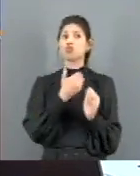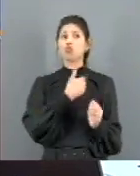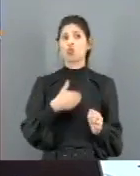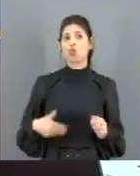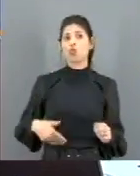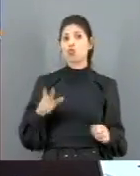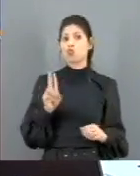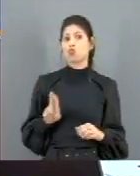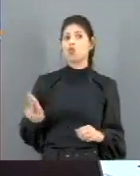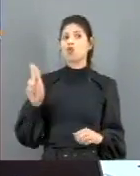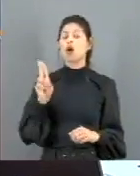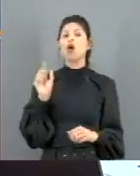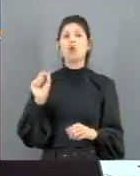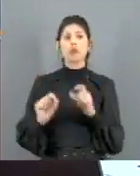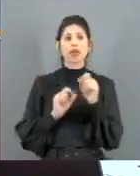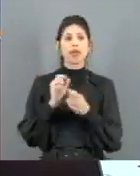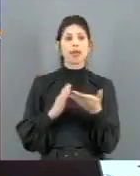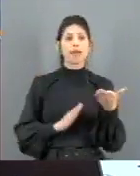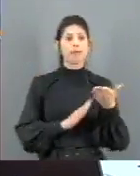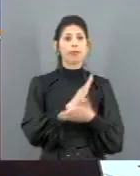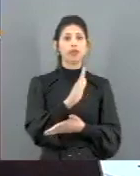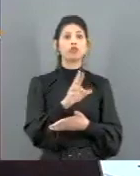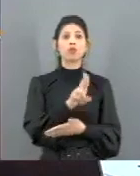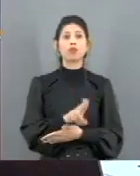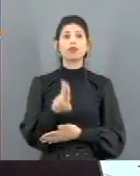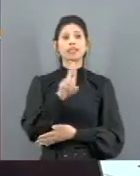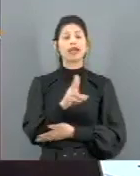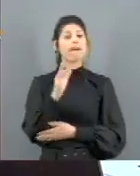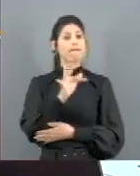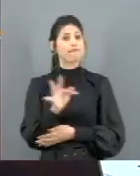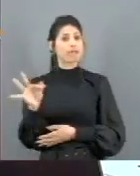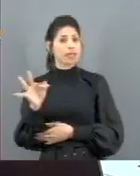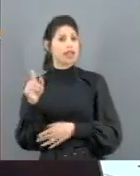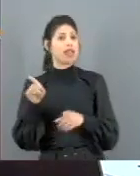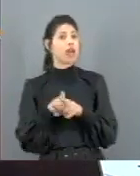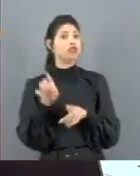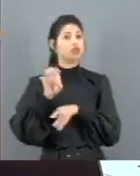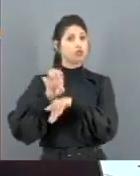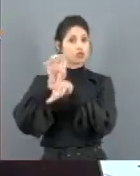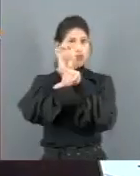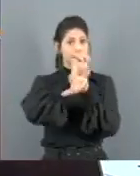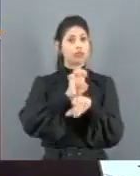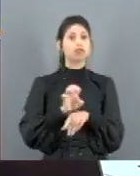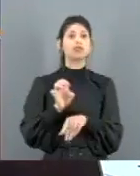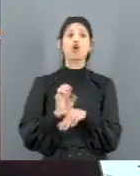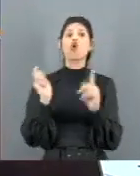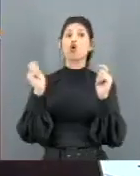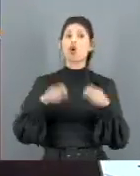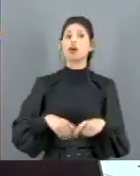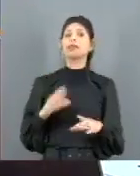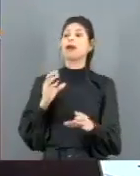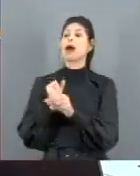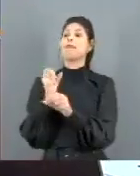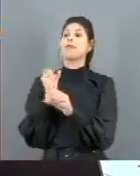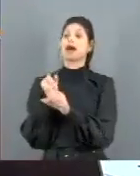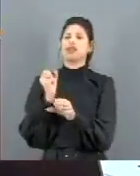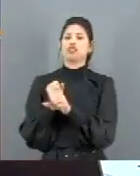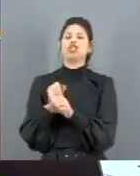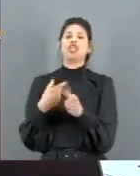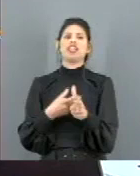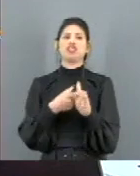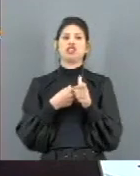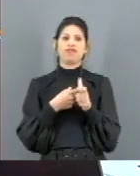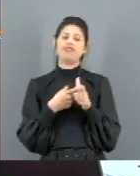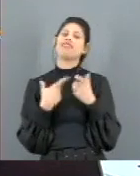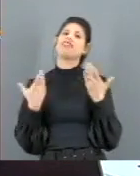recursos que são utilizados em obras federais nos seus estados possam ser abatidos nas dívidas. Então é o